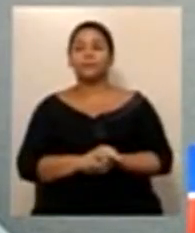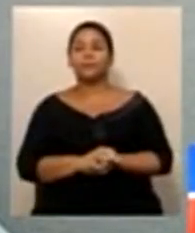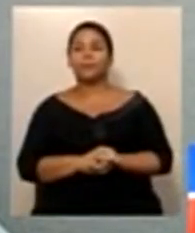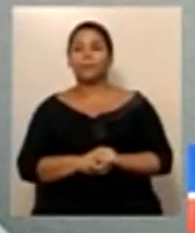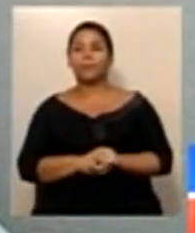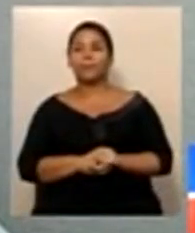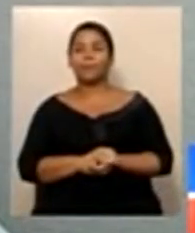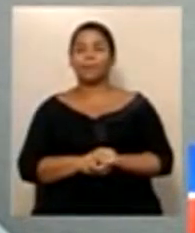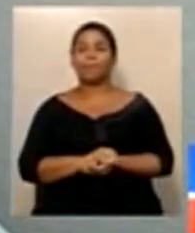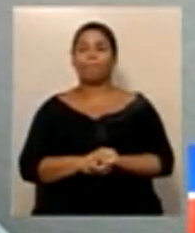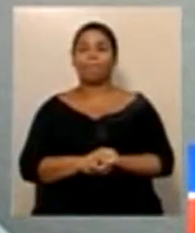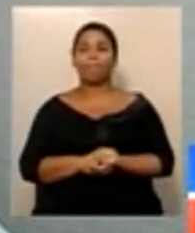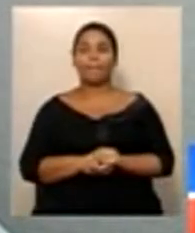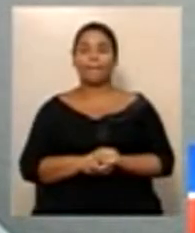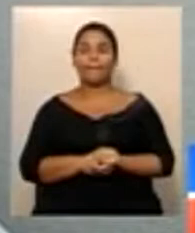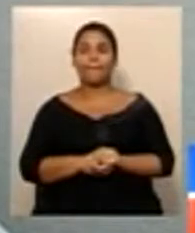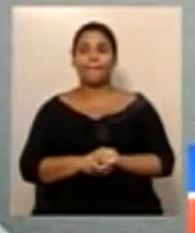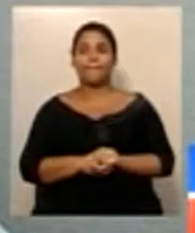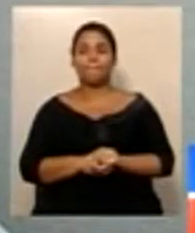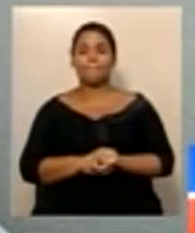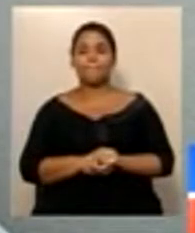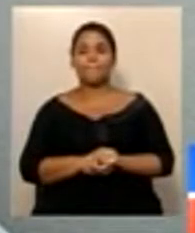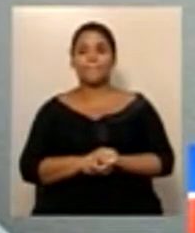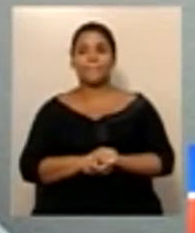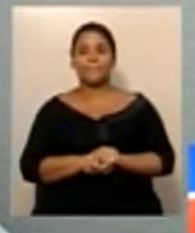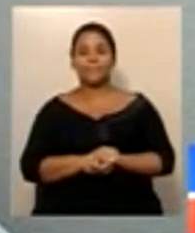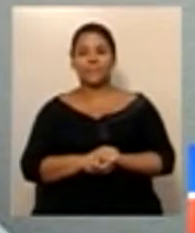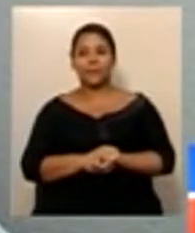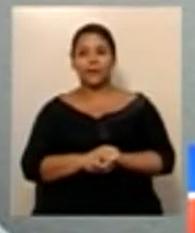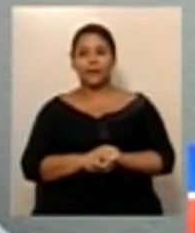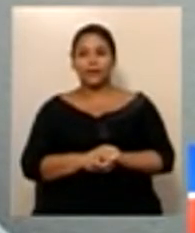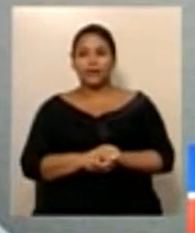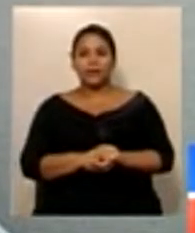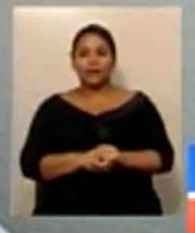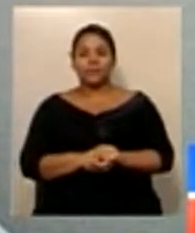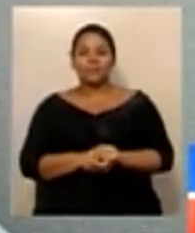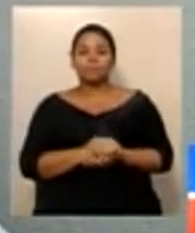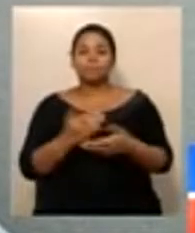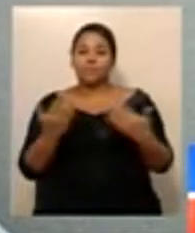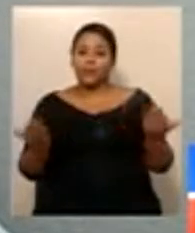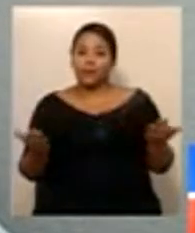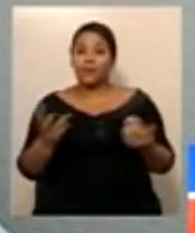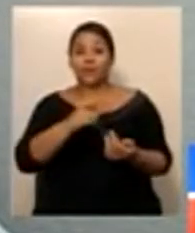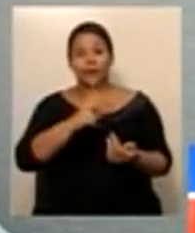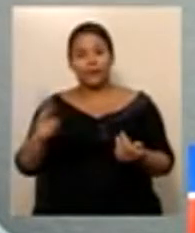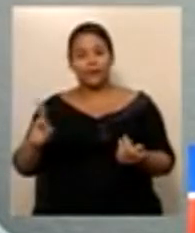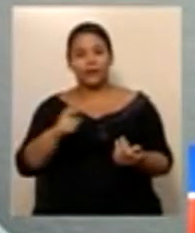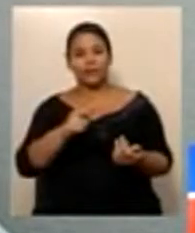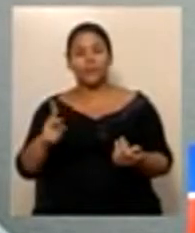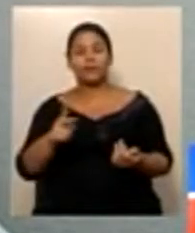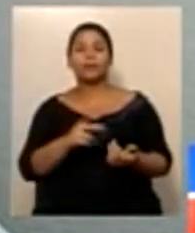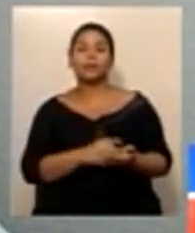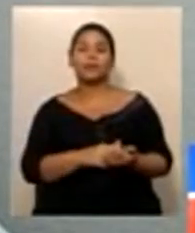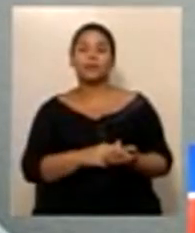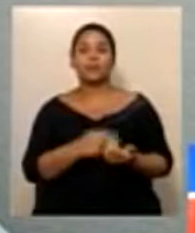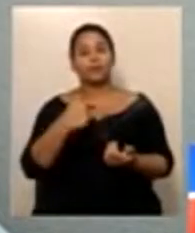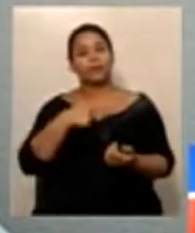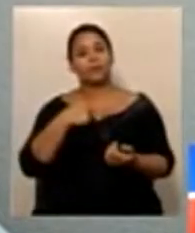Sr. Presidente, o primeiro, eu não vi o teor do